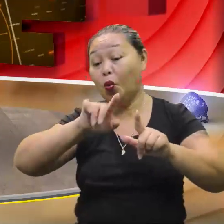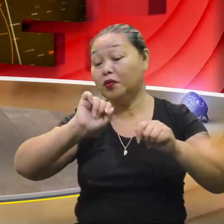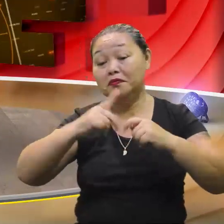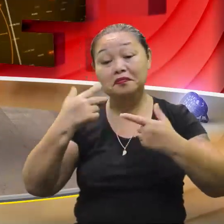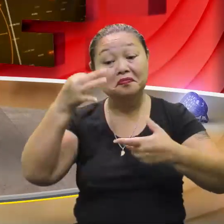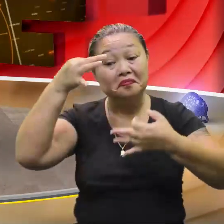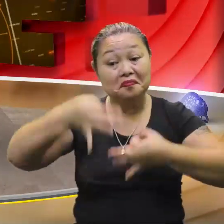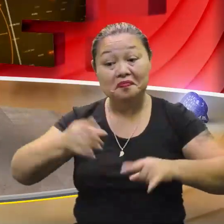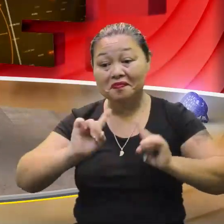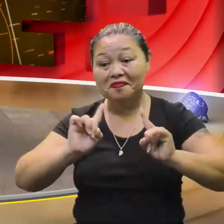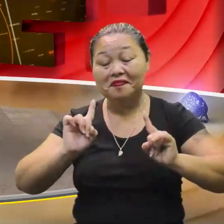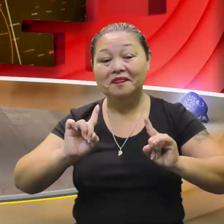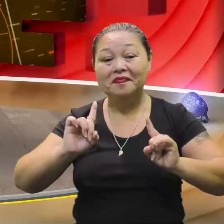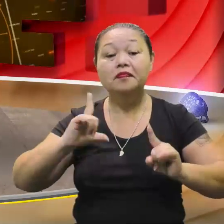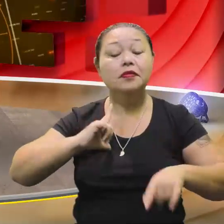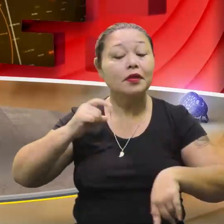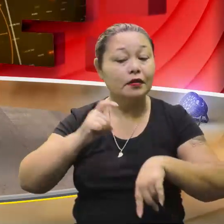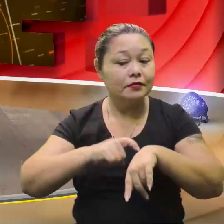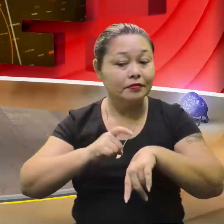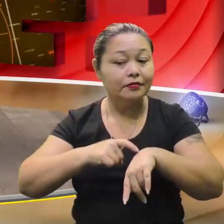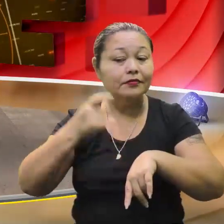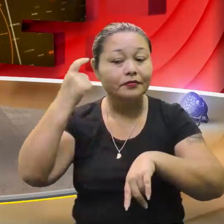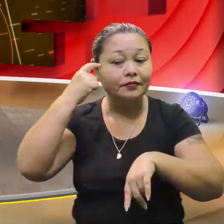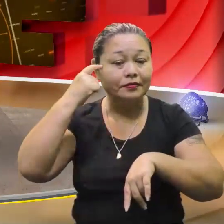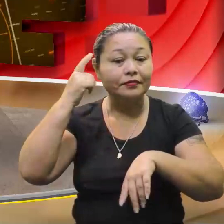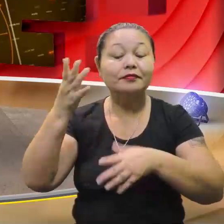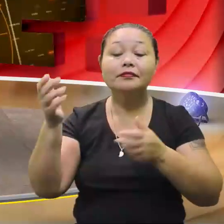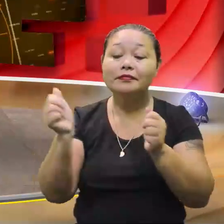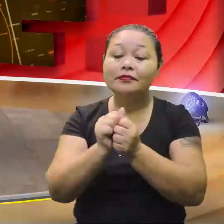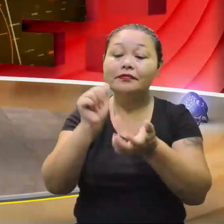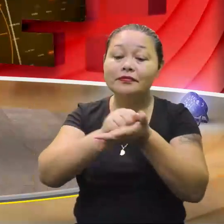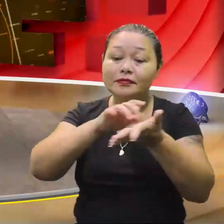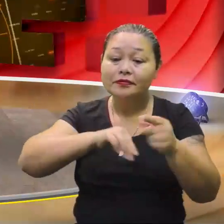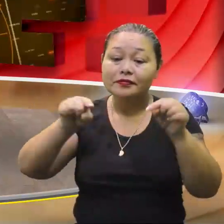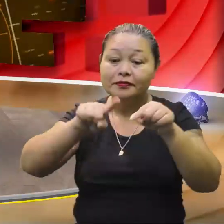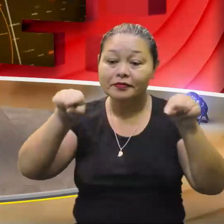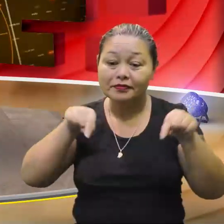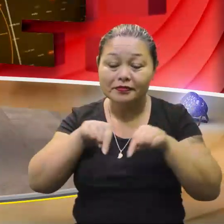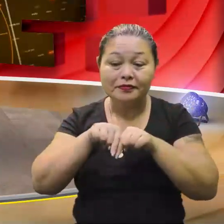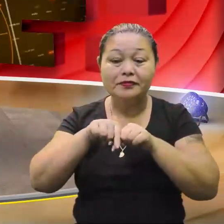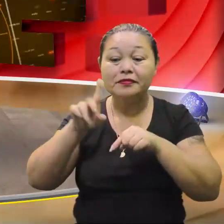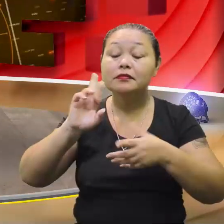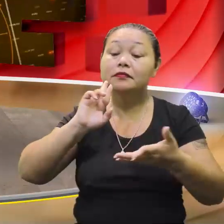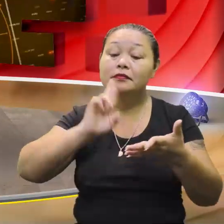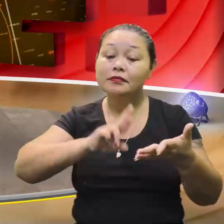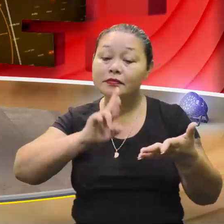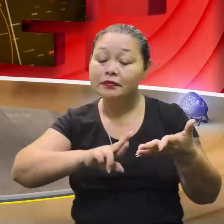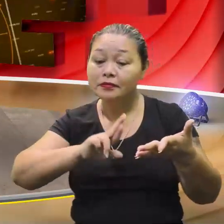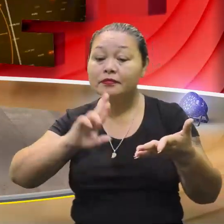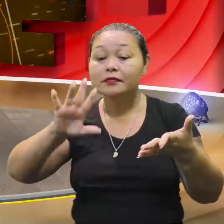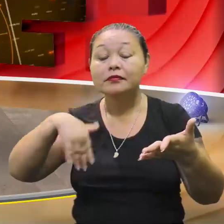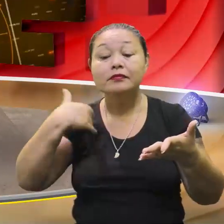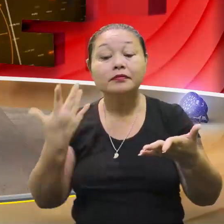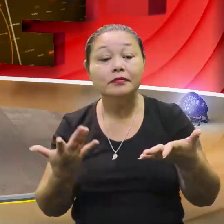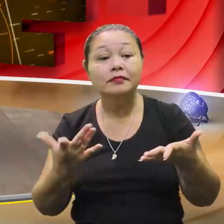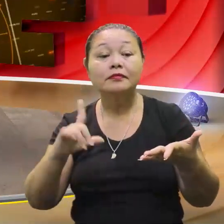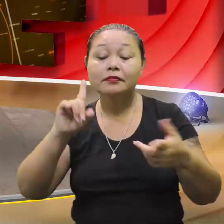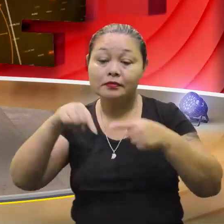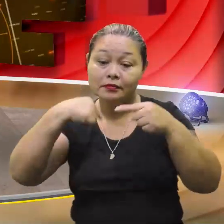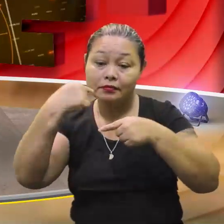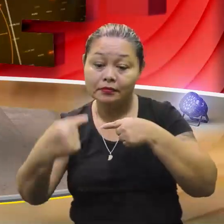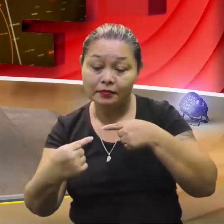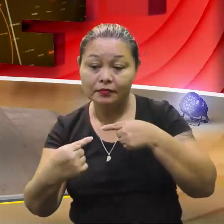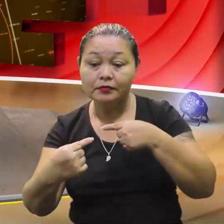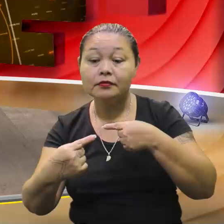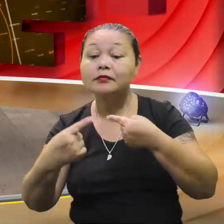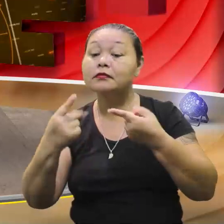ainda. Mas dá tempo de pensar, né? Juntamente com as atividades de sala, você vai pensando aí na resposta da charada. E claro que depois a